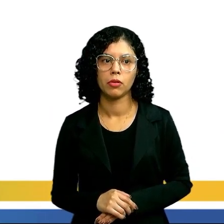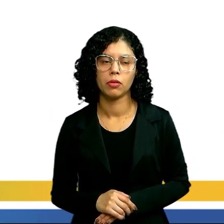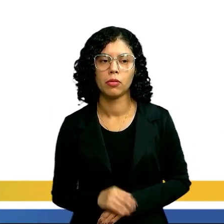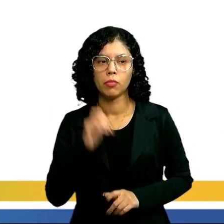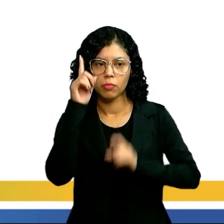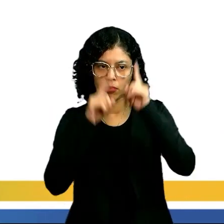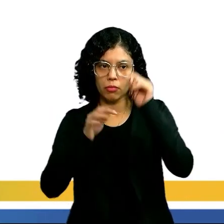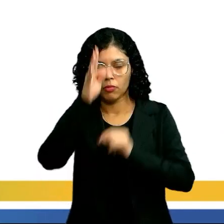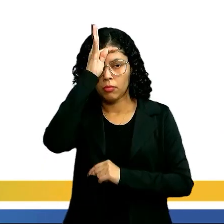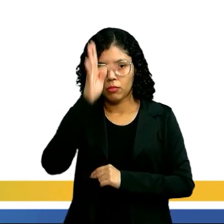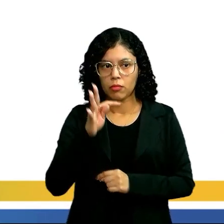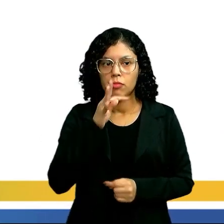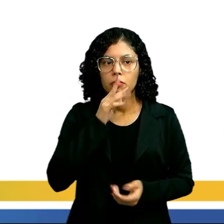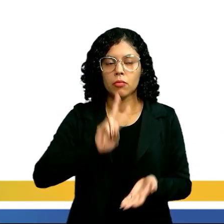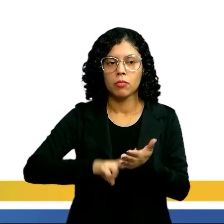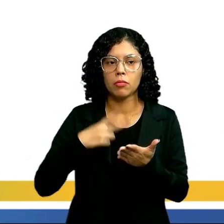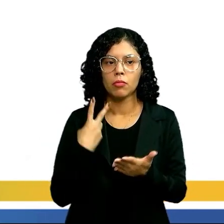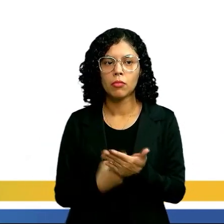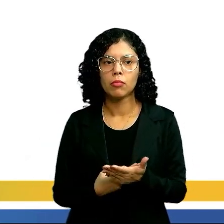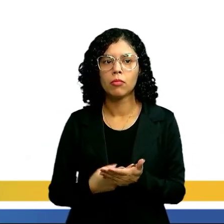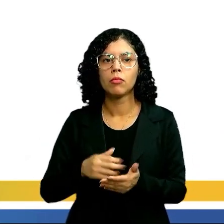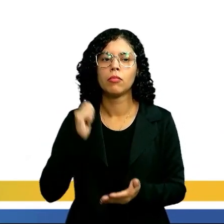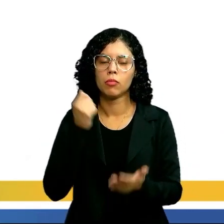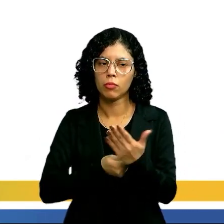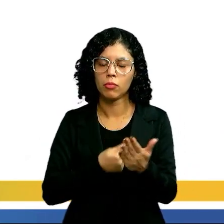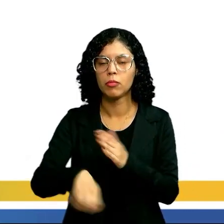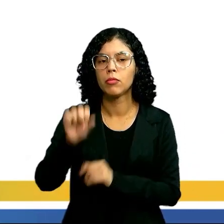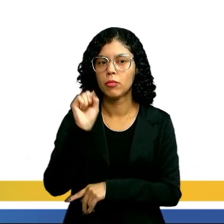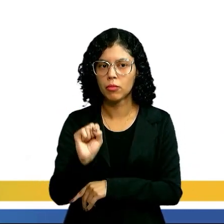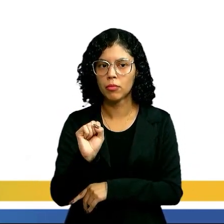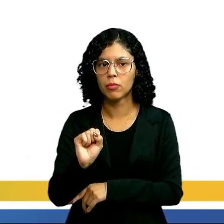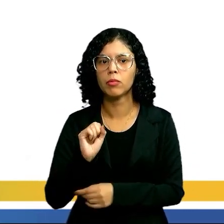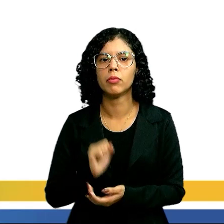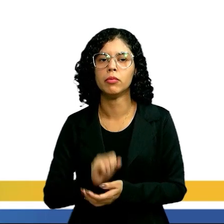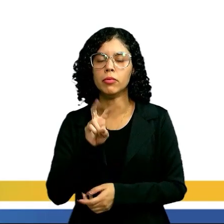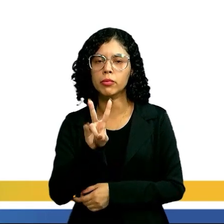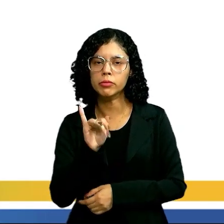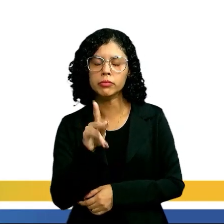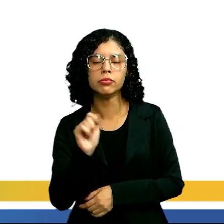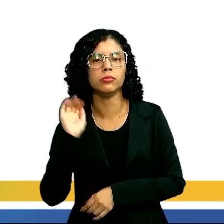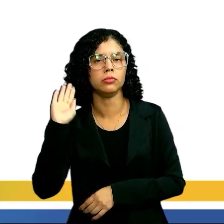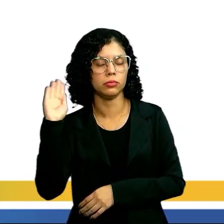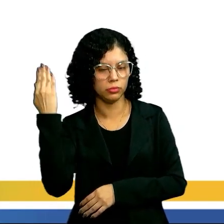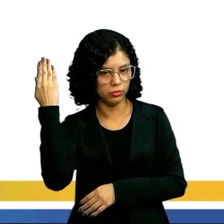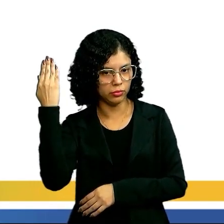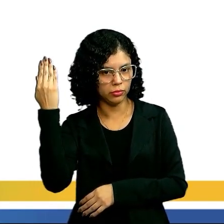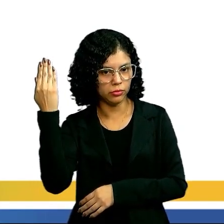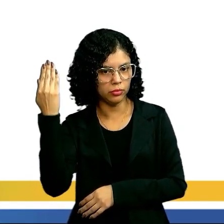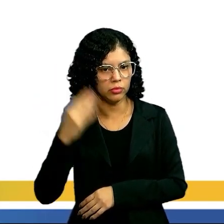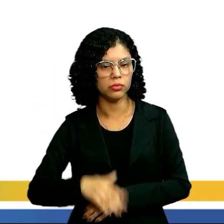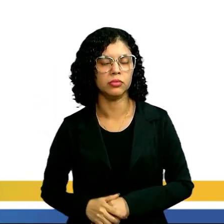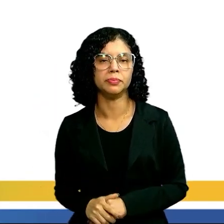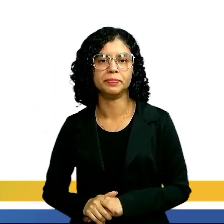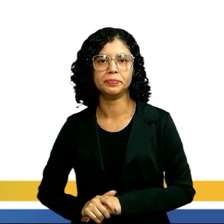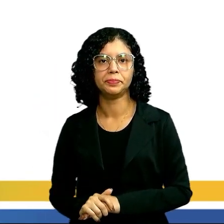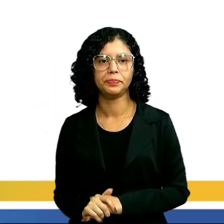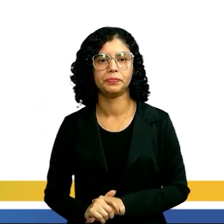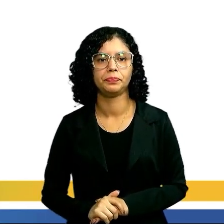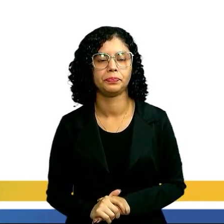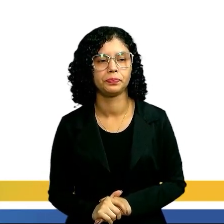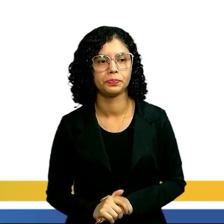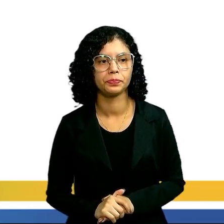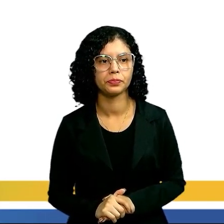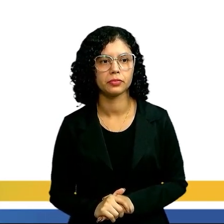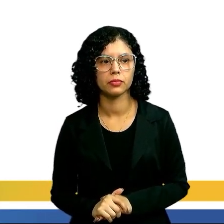A expressão que traduz a resistência S dessa viga de madeira